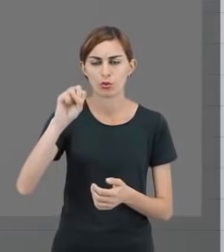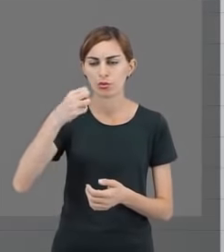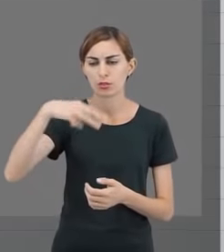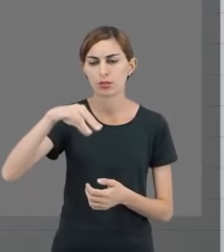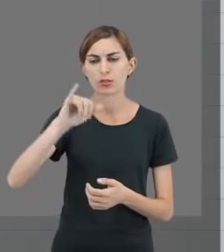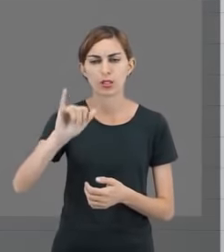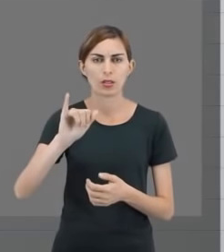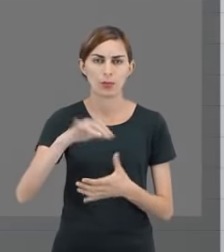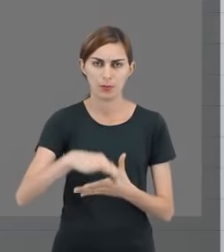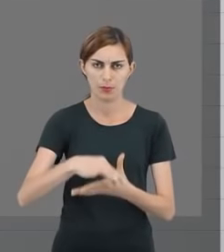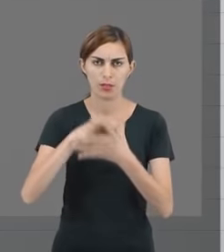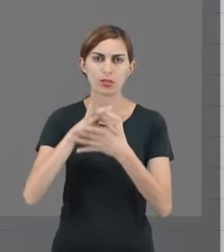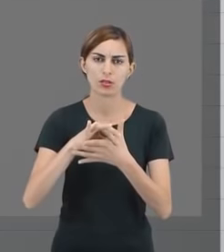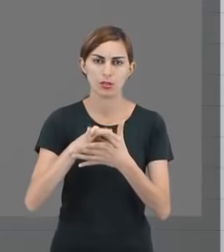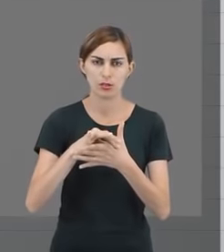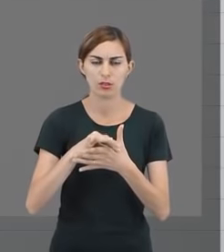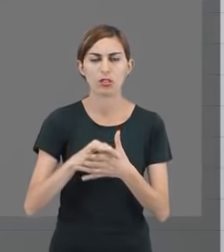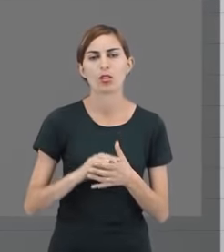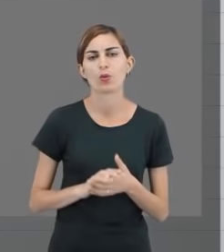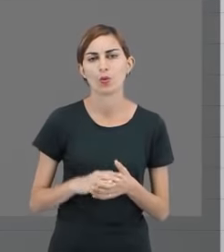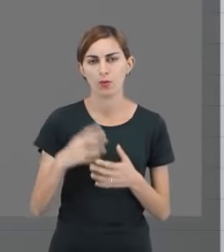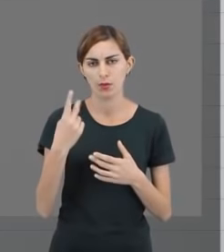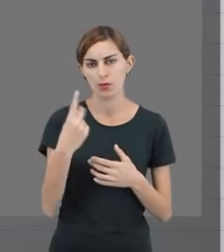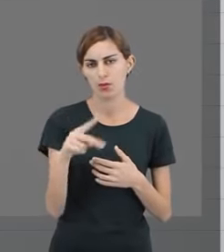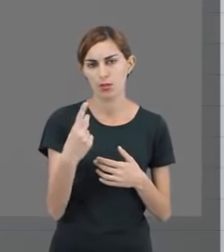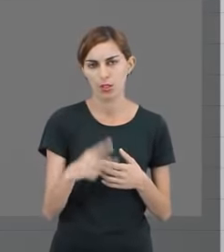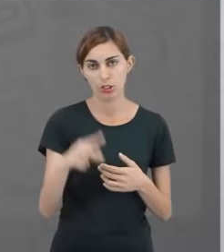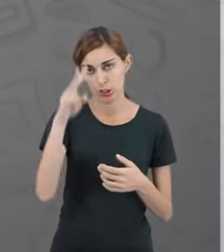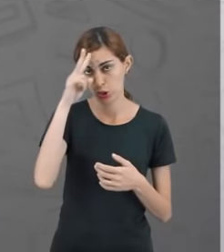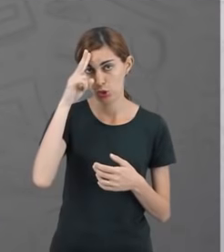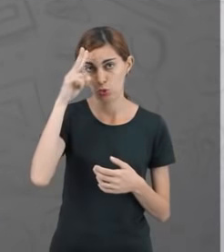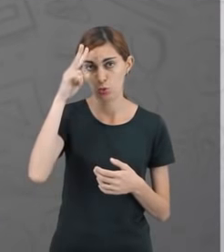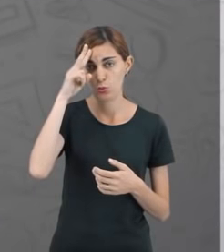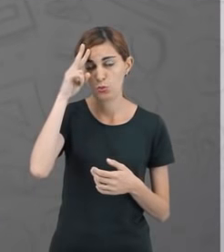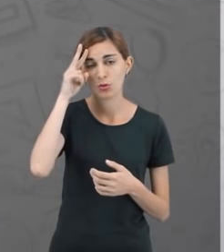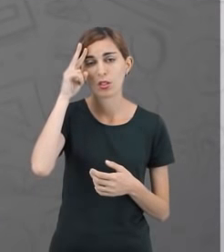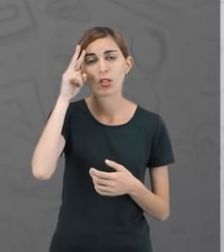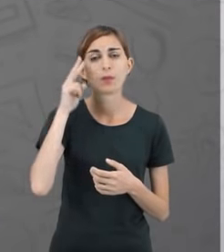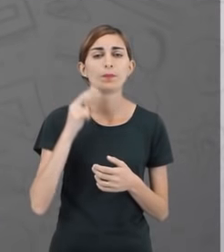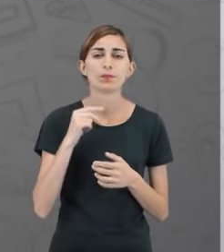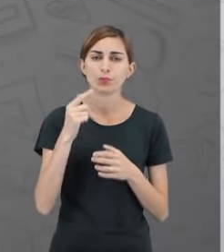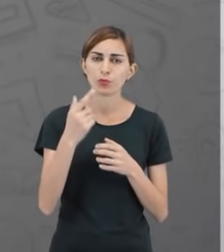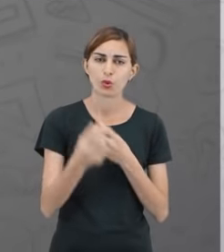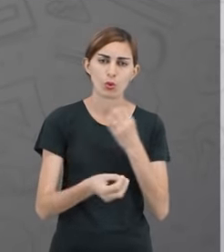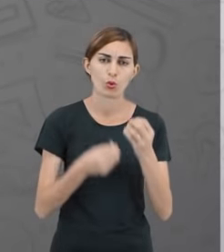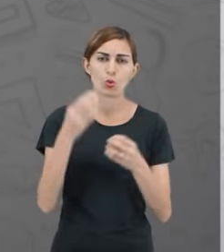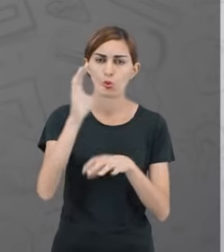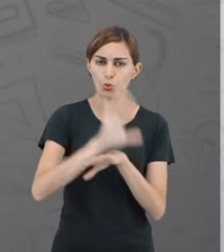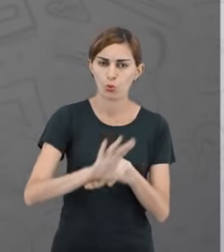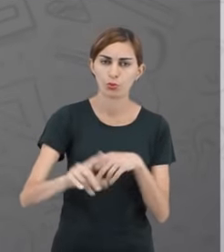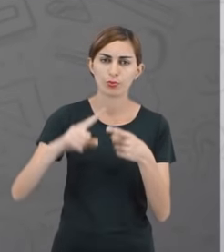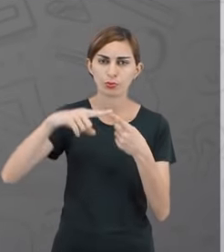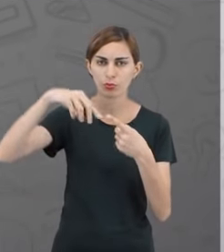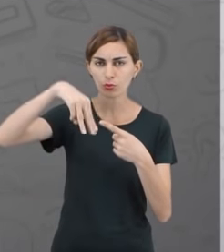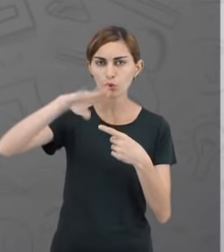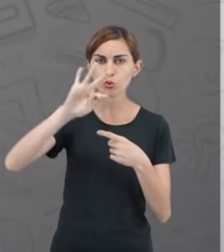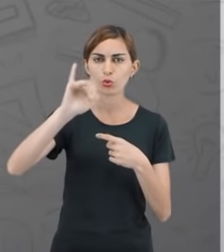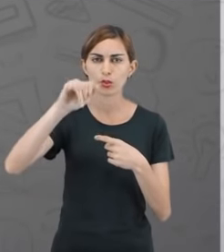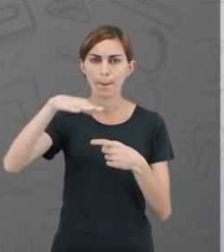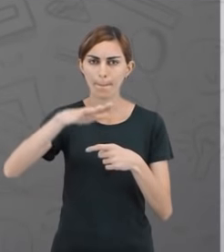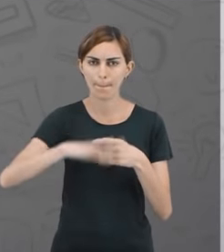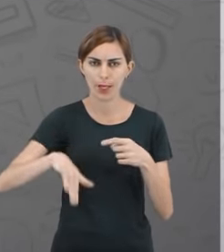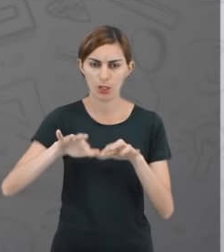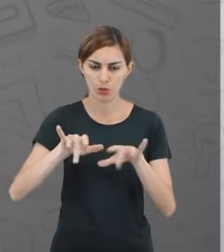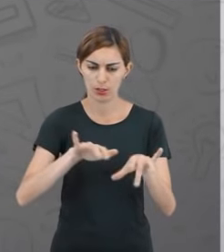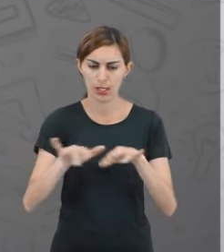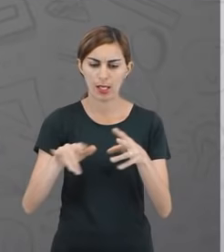semipresencial, eles, na segunda-feira, funcionam para os cursos de multimeios didáticos,